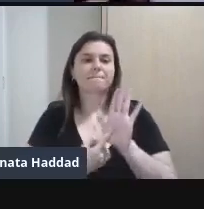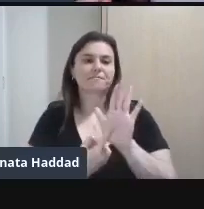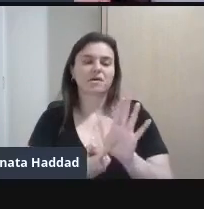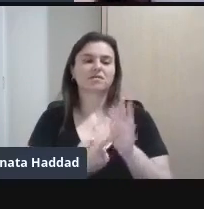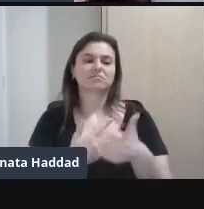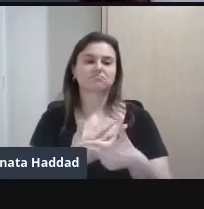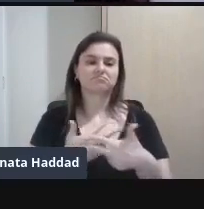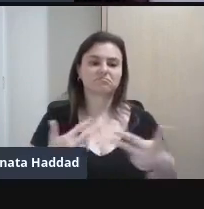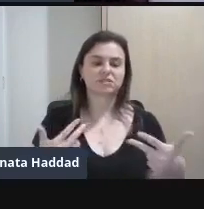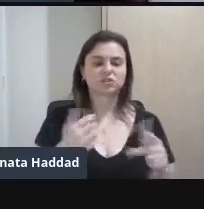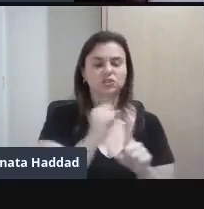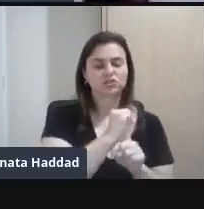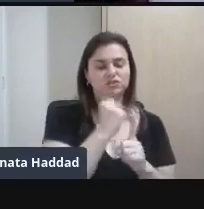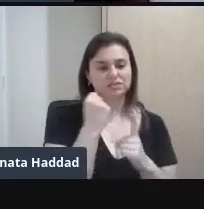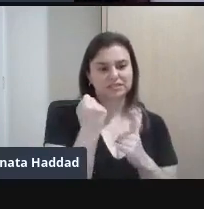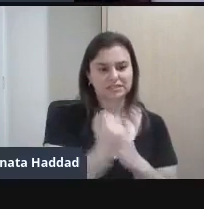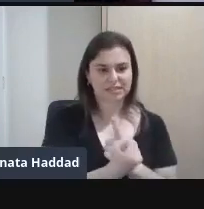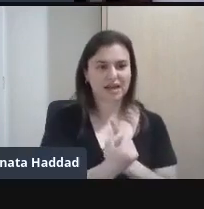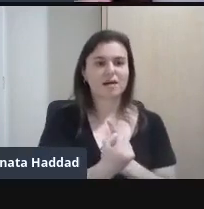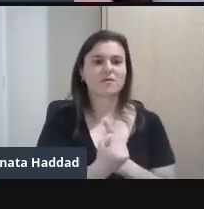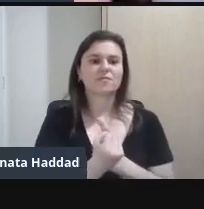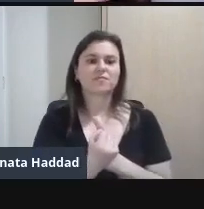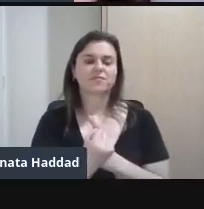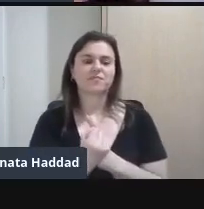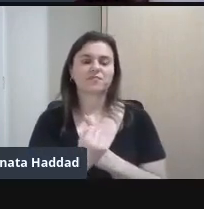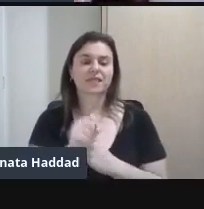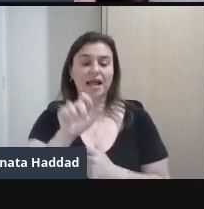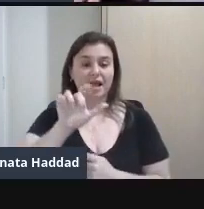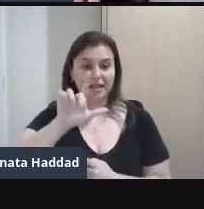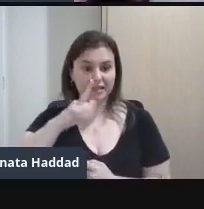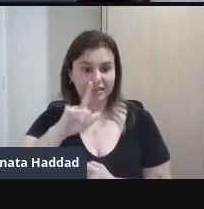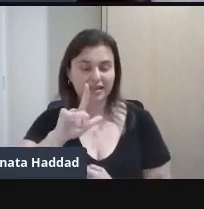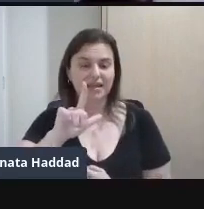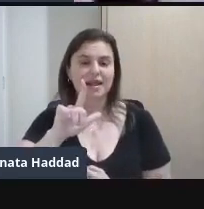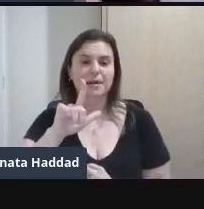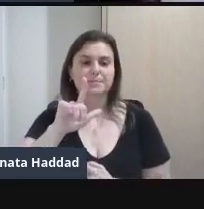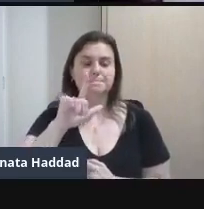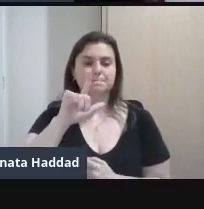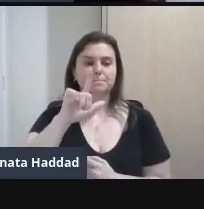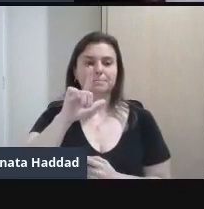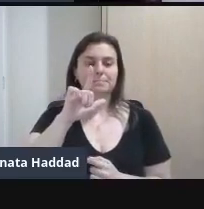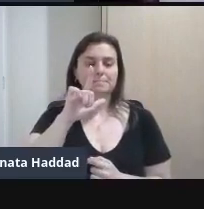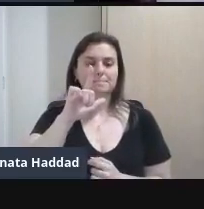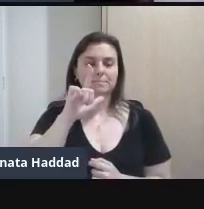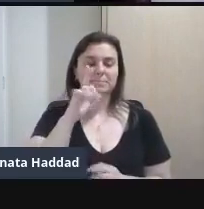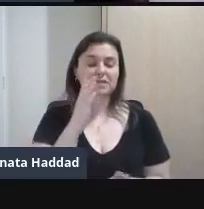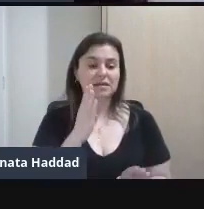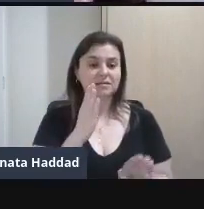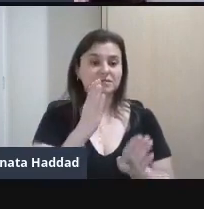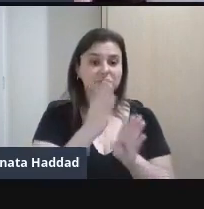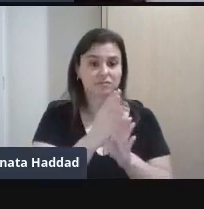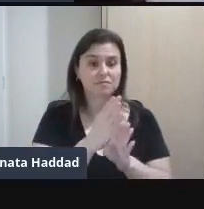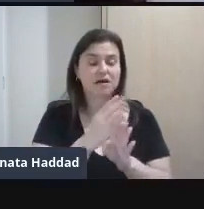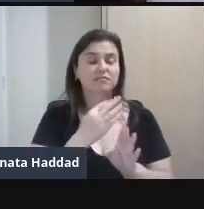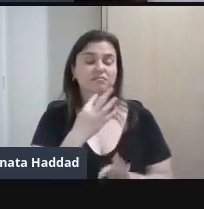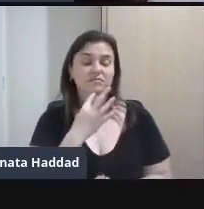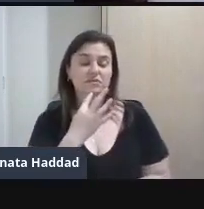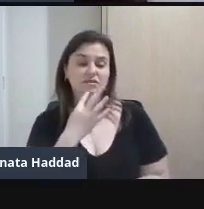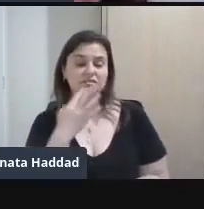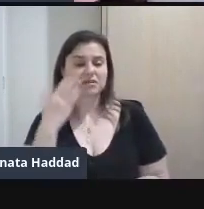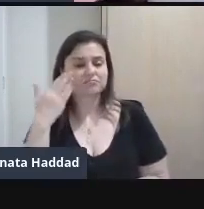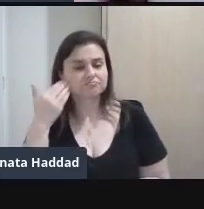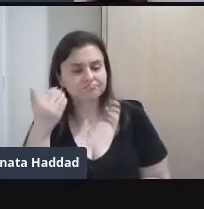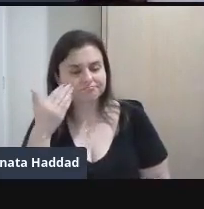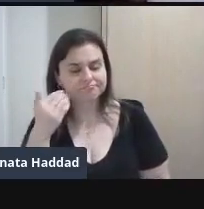Pessoal Literária A descoberta O reconhecimento Desses narradores Orais